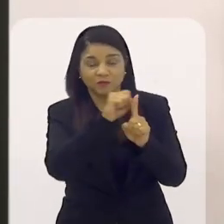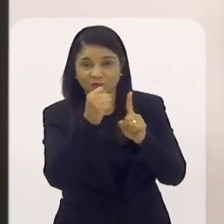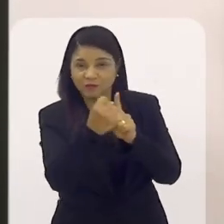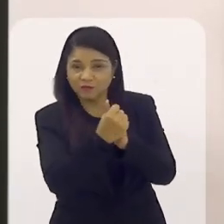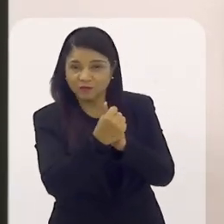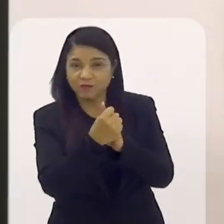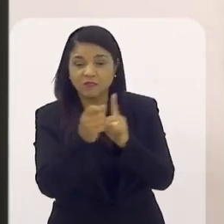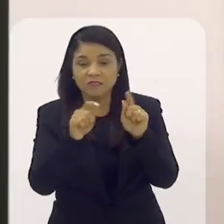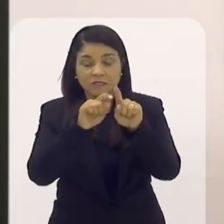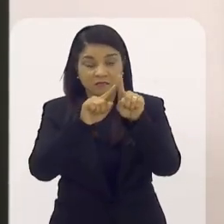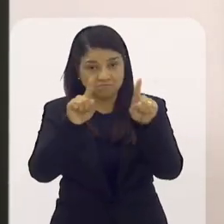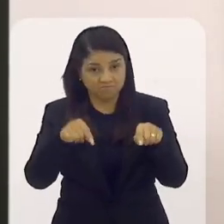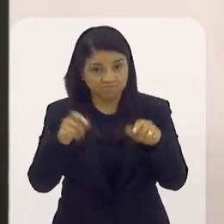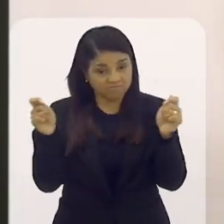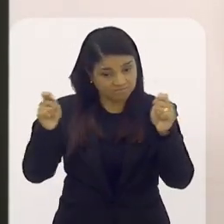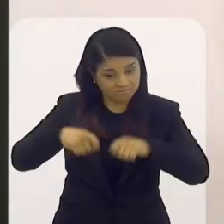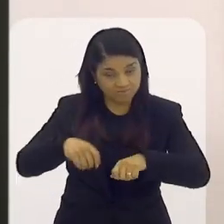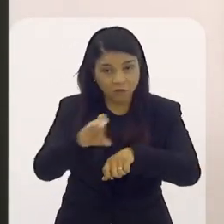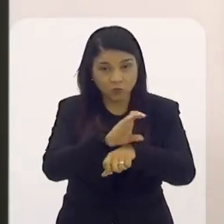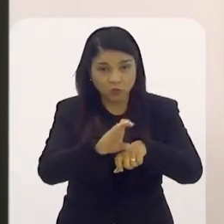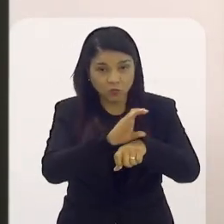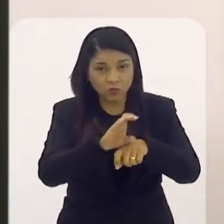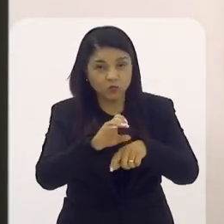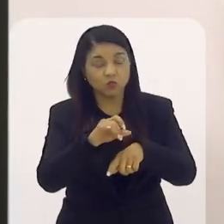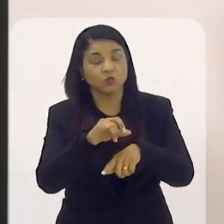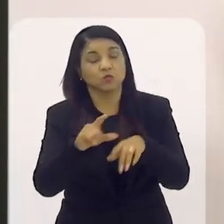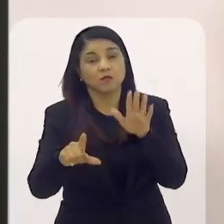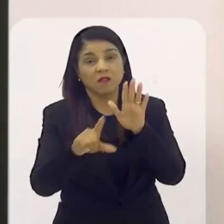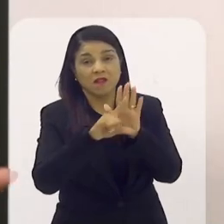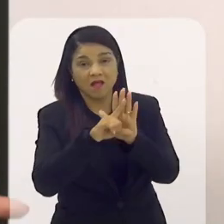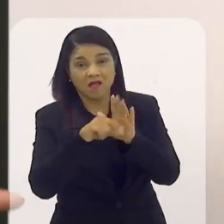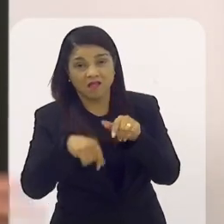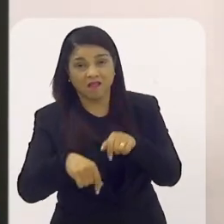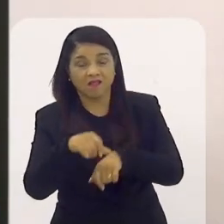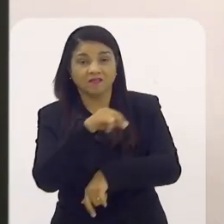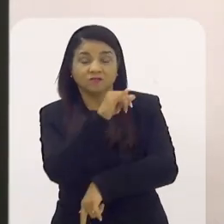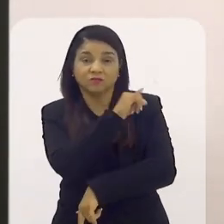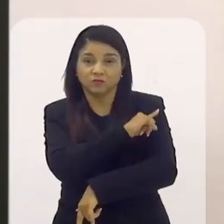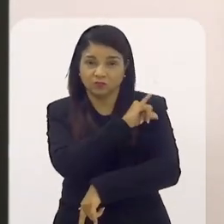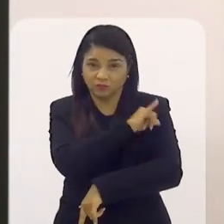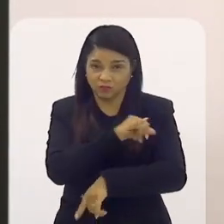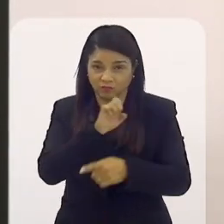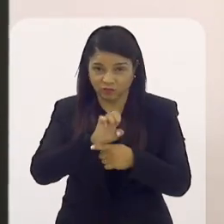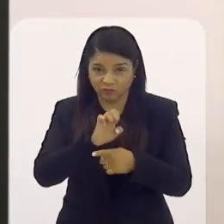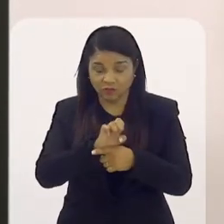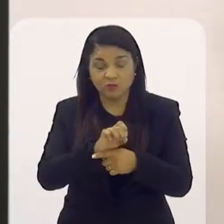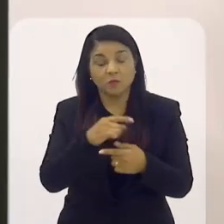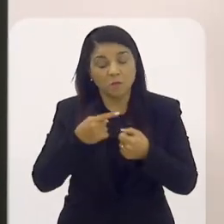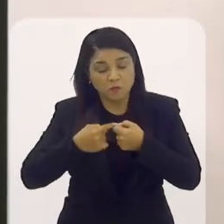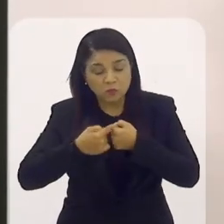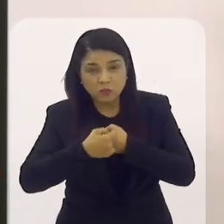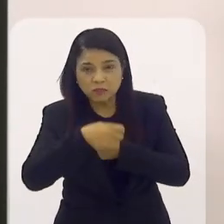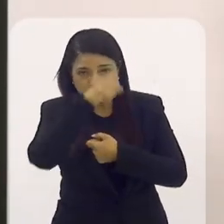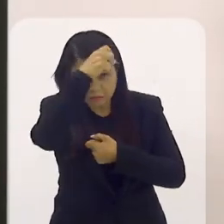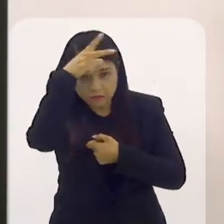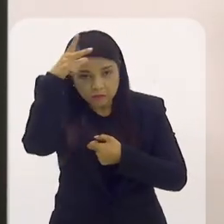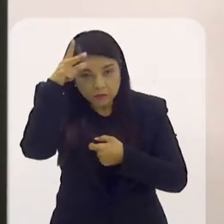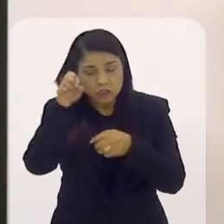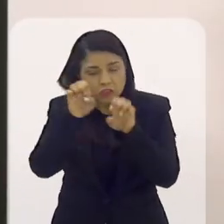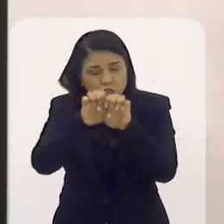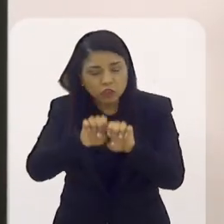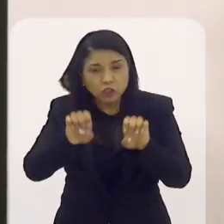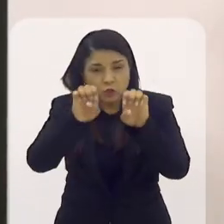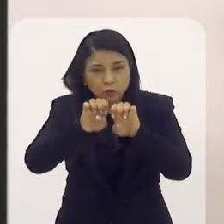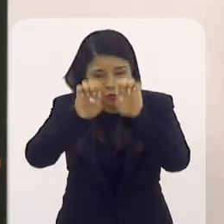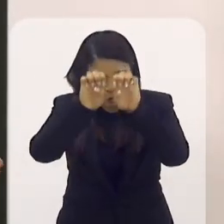para capacitar não só os funcionários do Legislativo Estadual, mas também dos municípios. E nós começamos